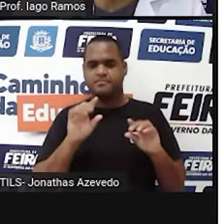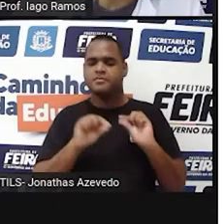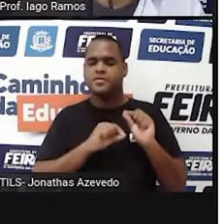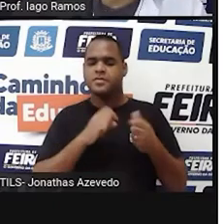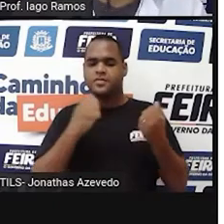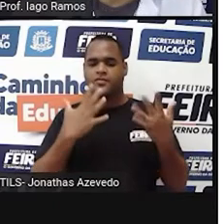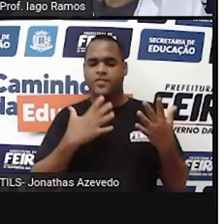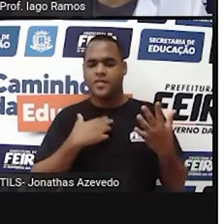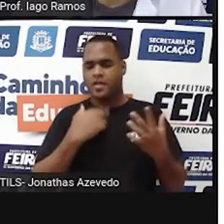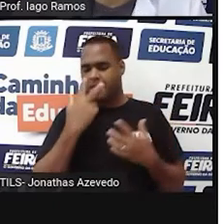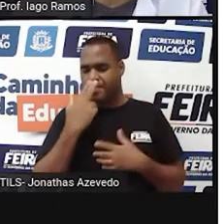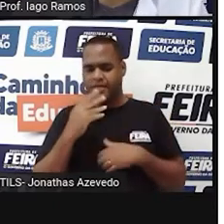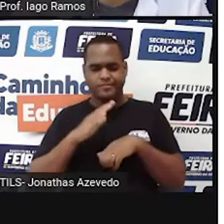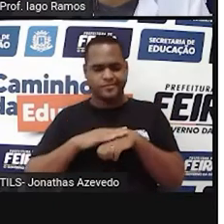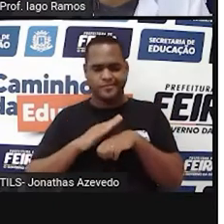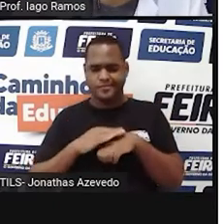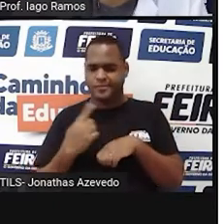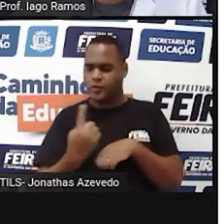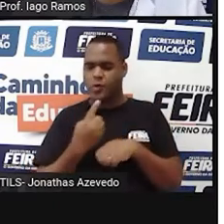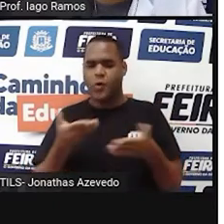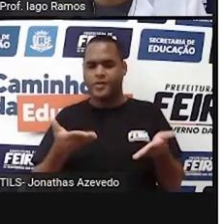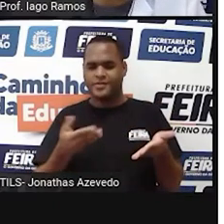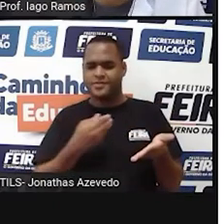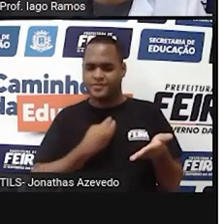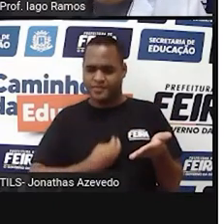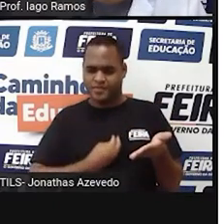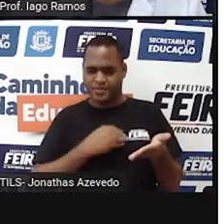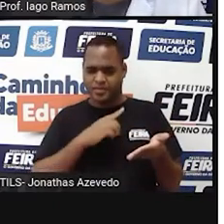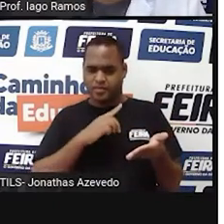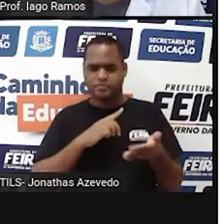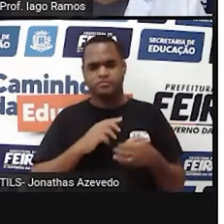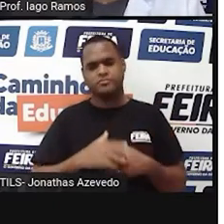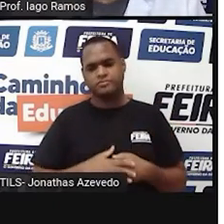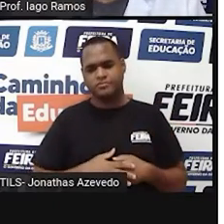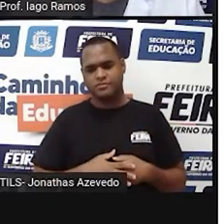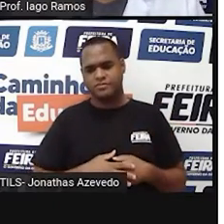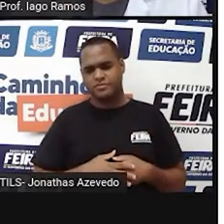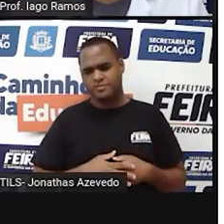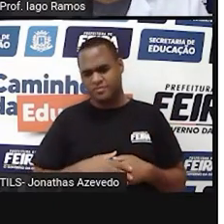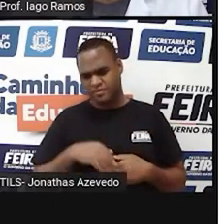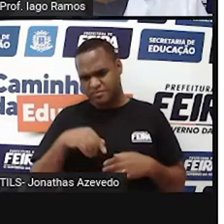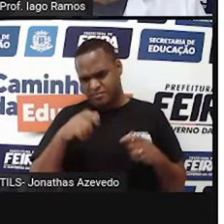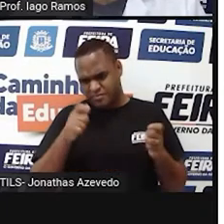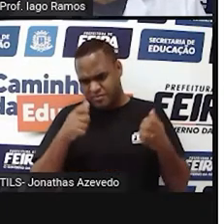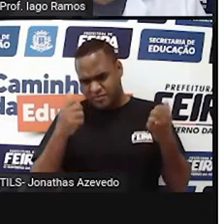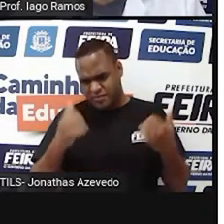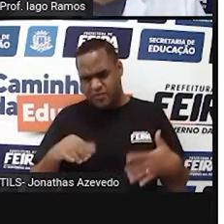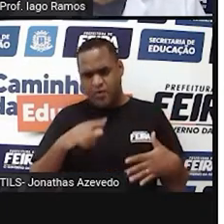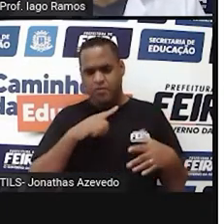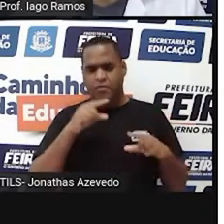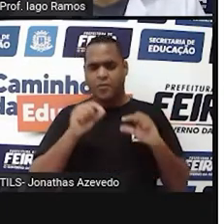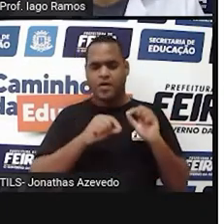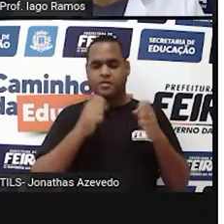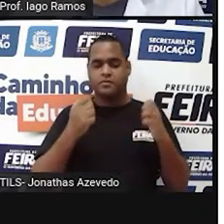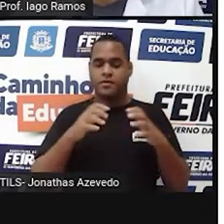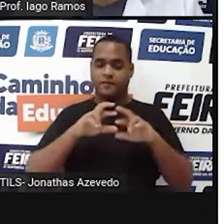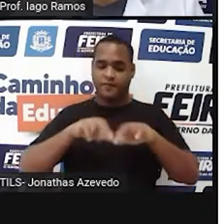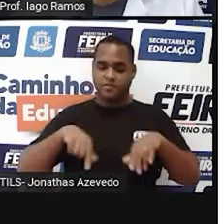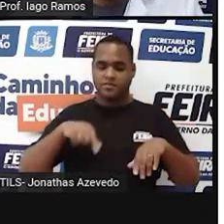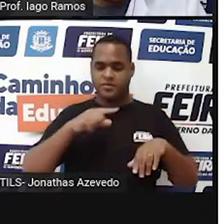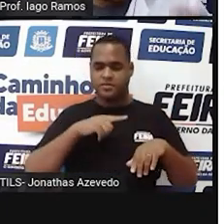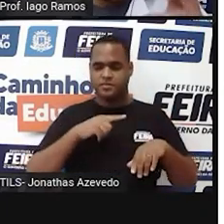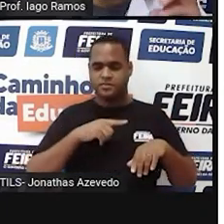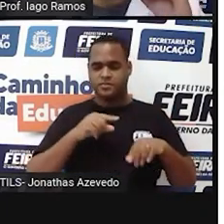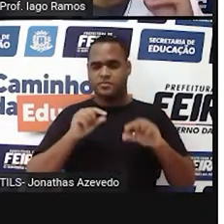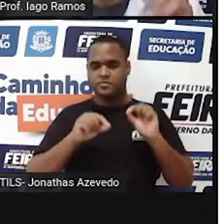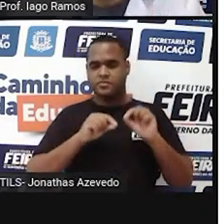não surgiu da forma como é hoje, né? Como é que a gente mede hoje? A maioria das coisas que a gente mede, a gente